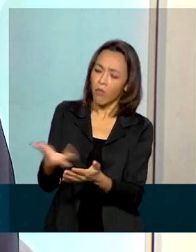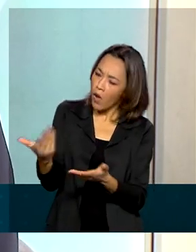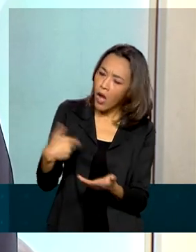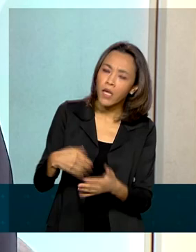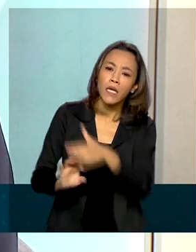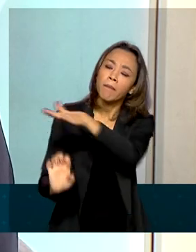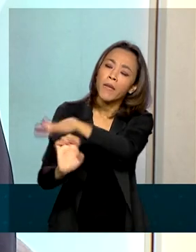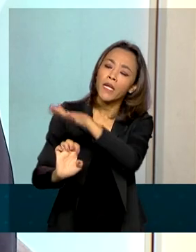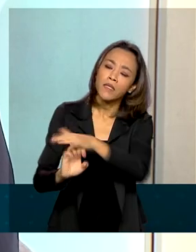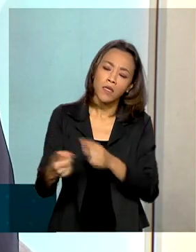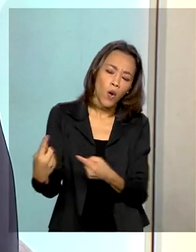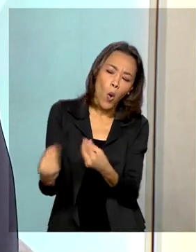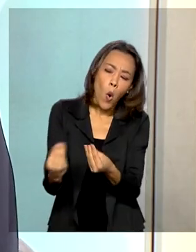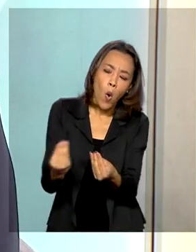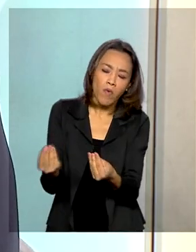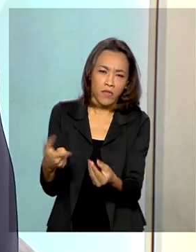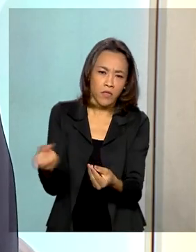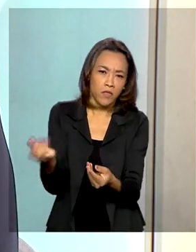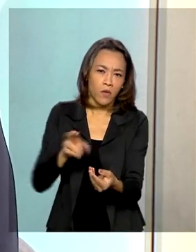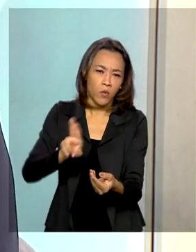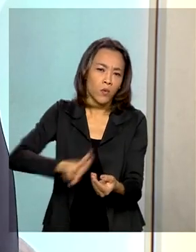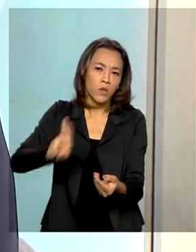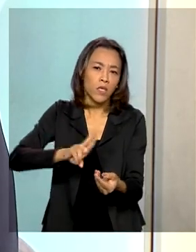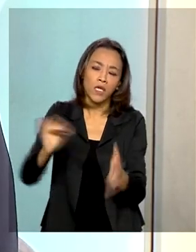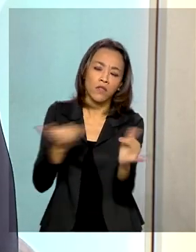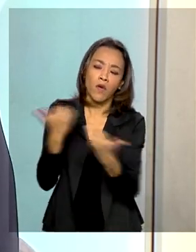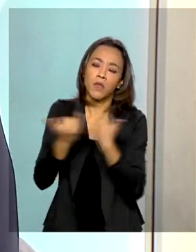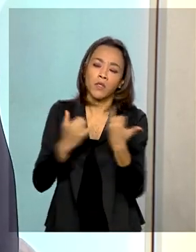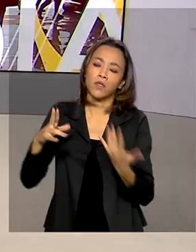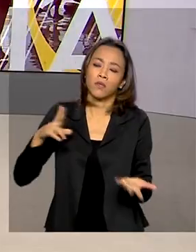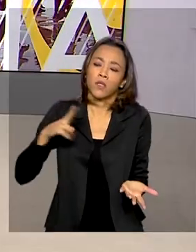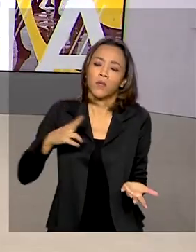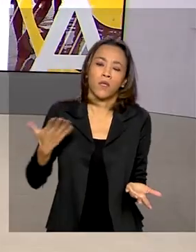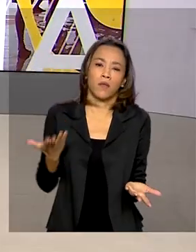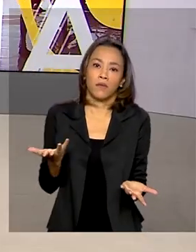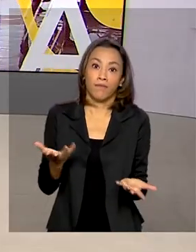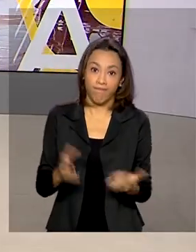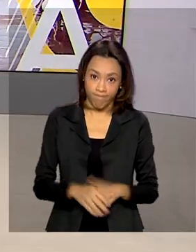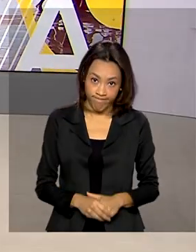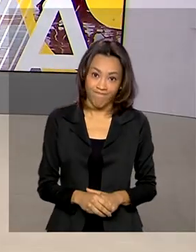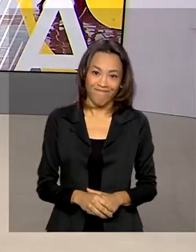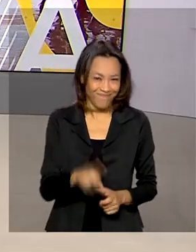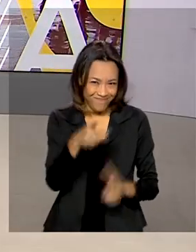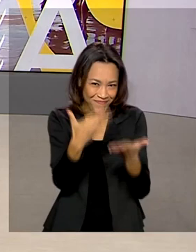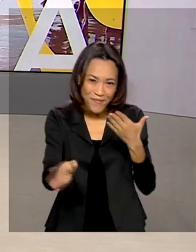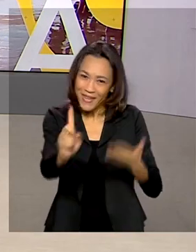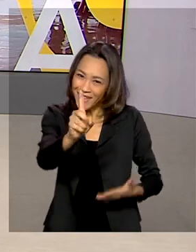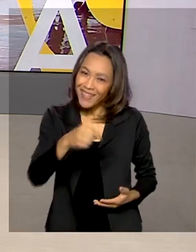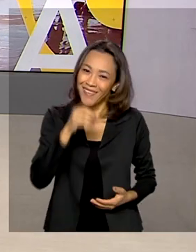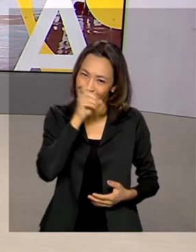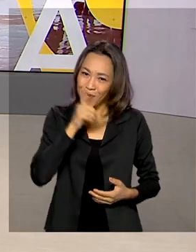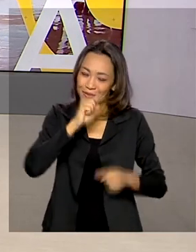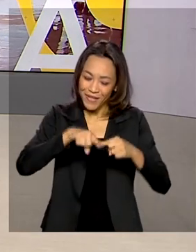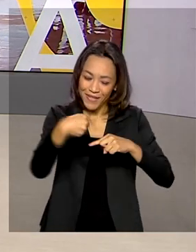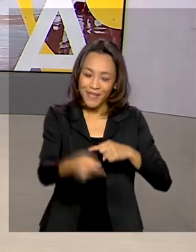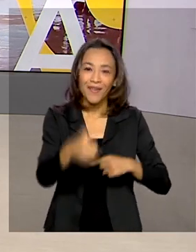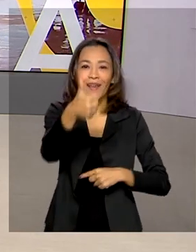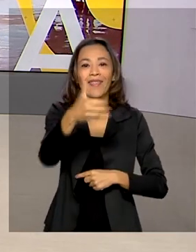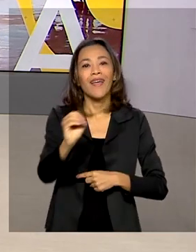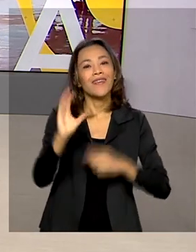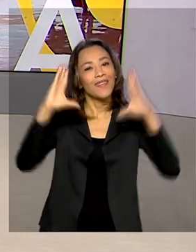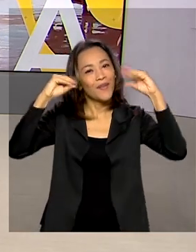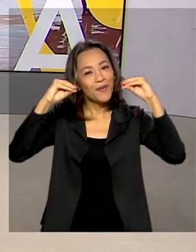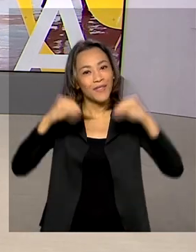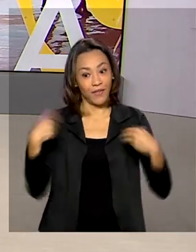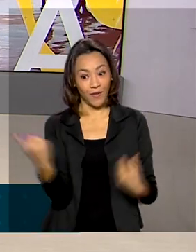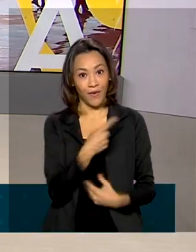saber como que estão sendo tratados seus dados pessoais. Não perca, hein? É domingo às 10 da noite. Olha, o